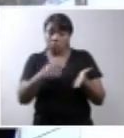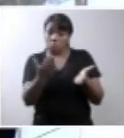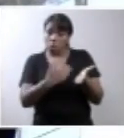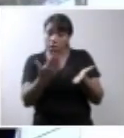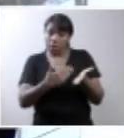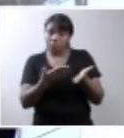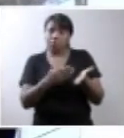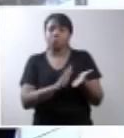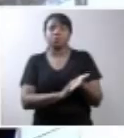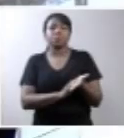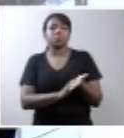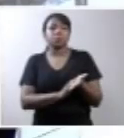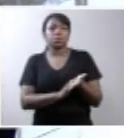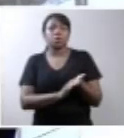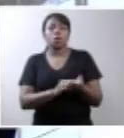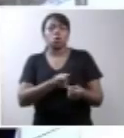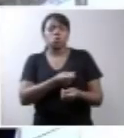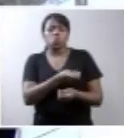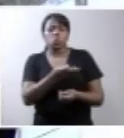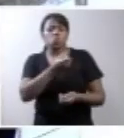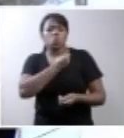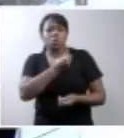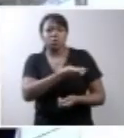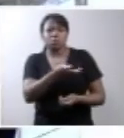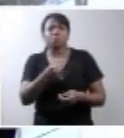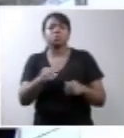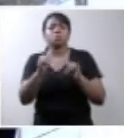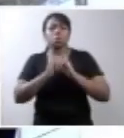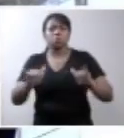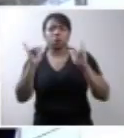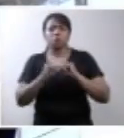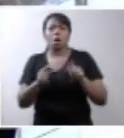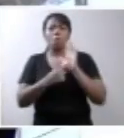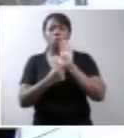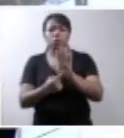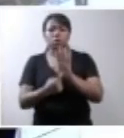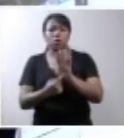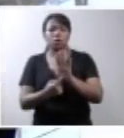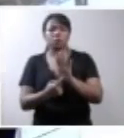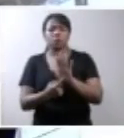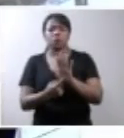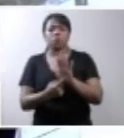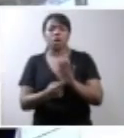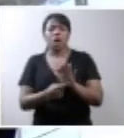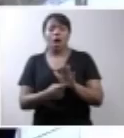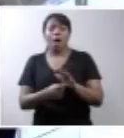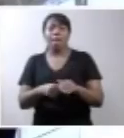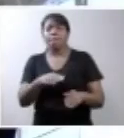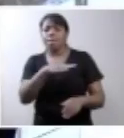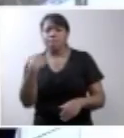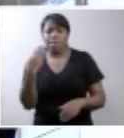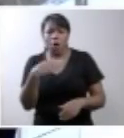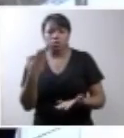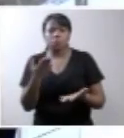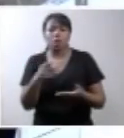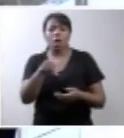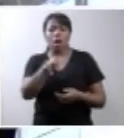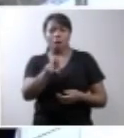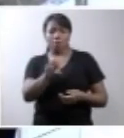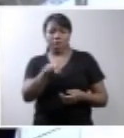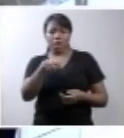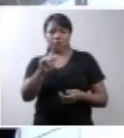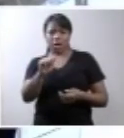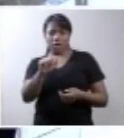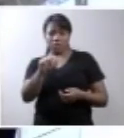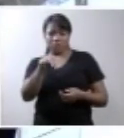inúmeras publicações têm mostrado que a mortalidade perinatal é maior na